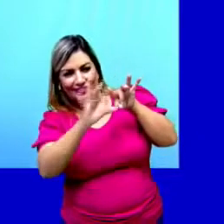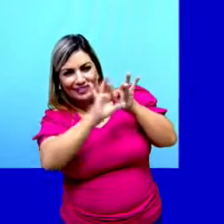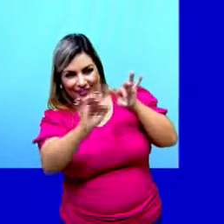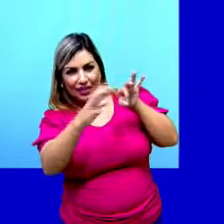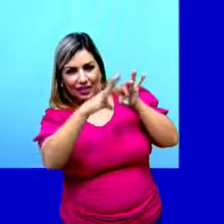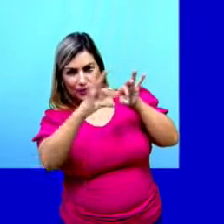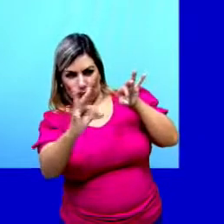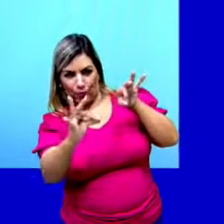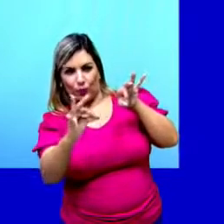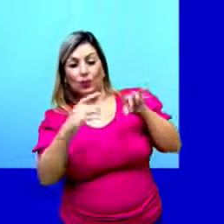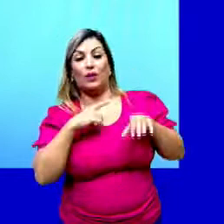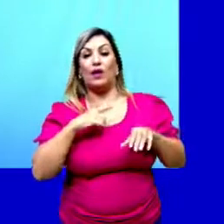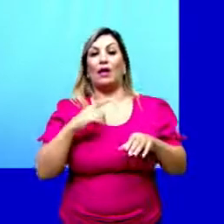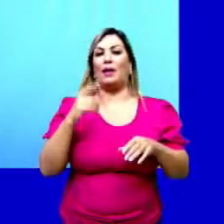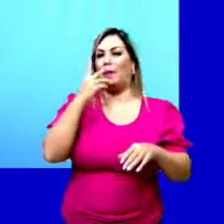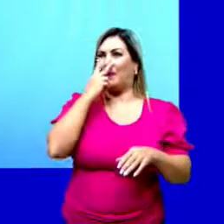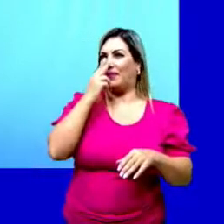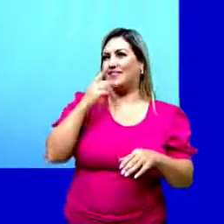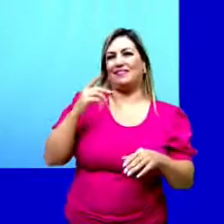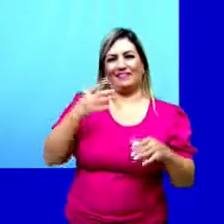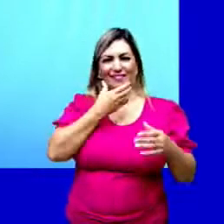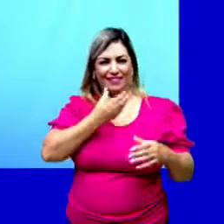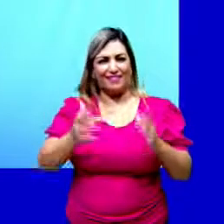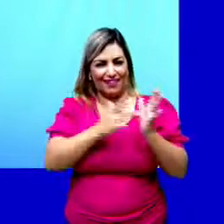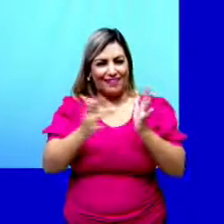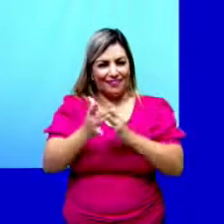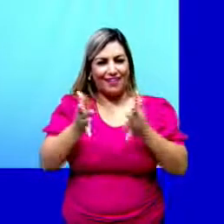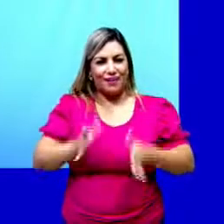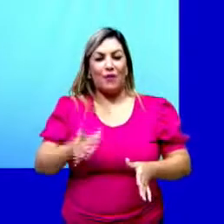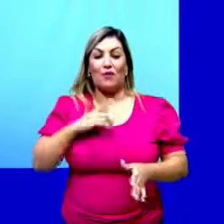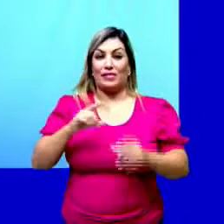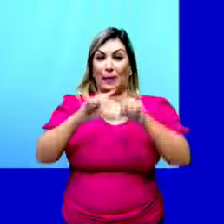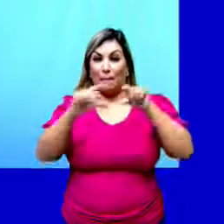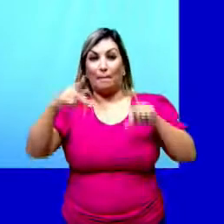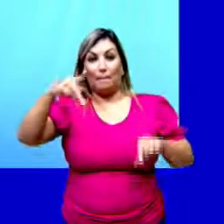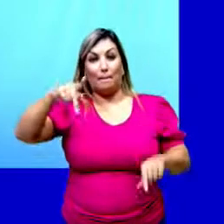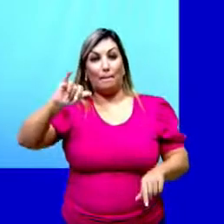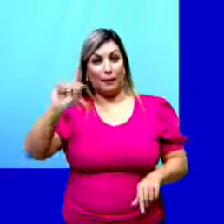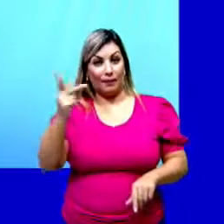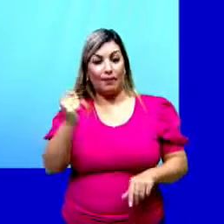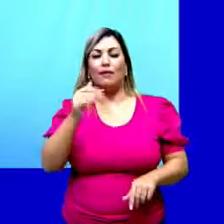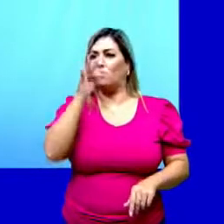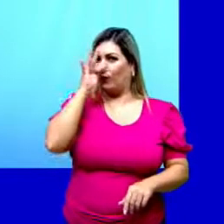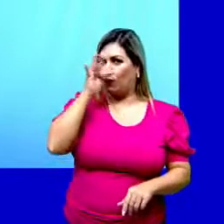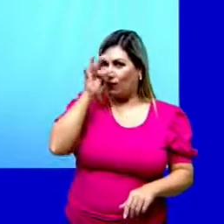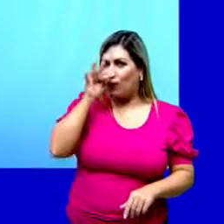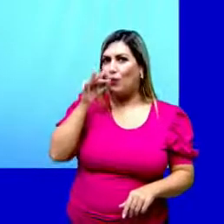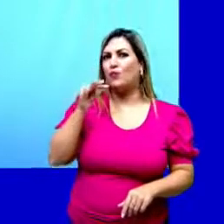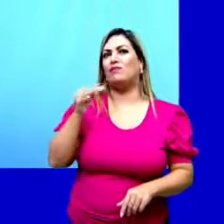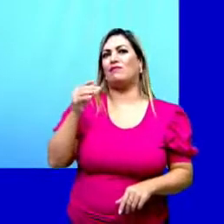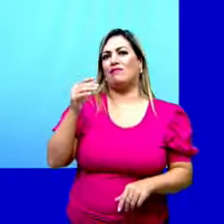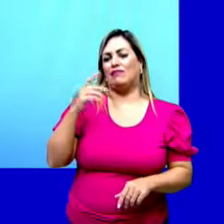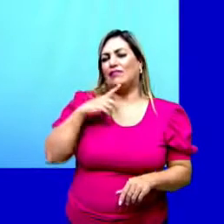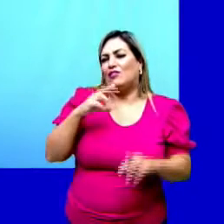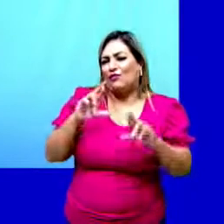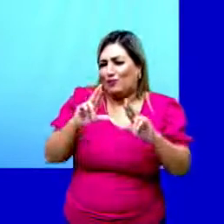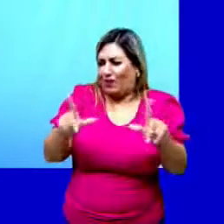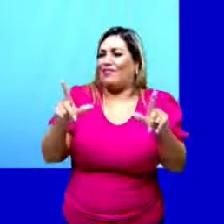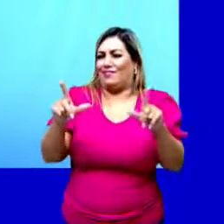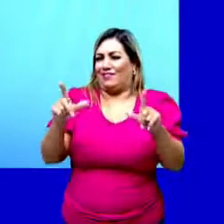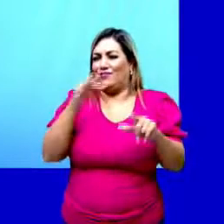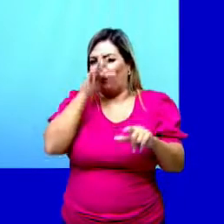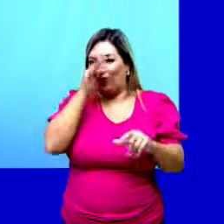comumente como decoração natalina. Estas pinhas são, na verdade, flores rudimentares, né?